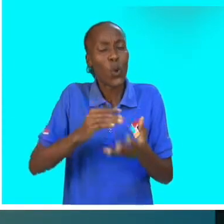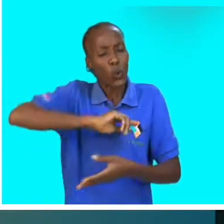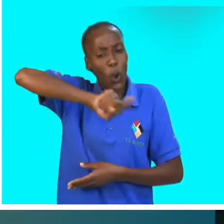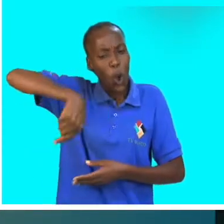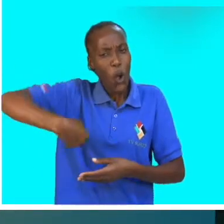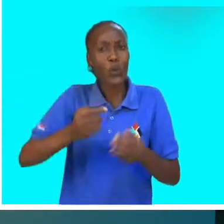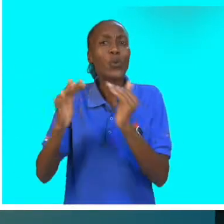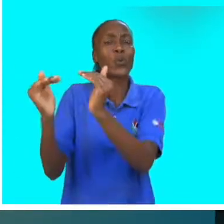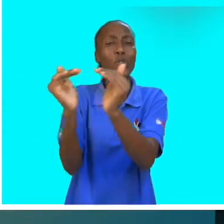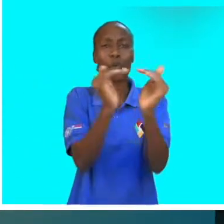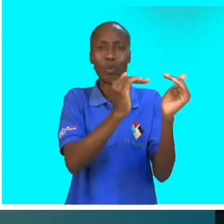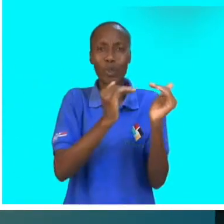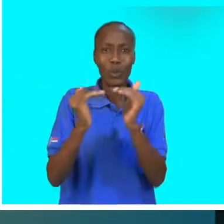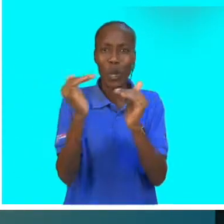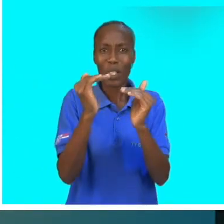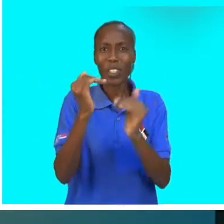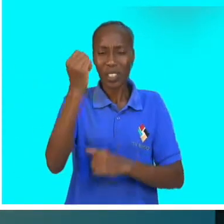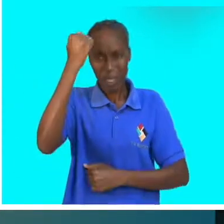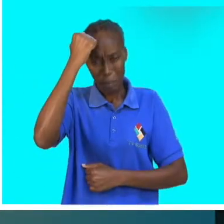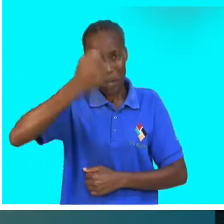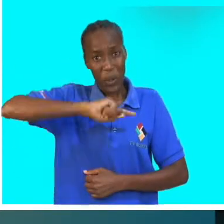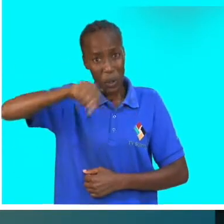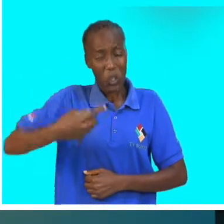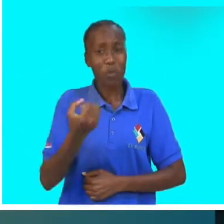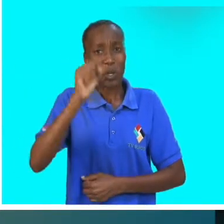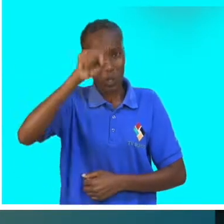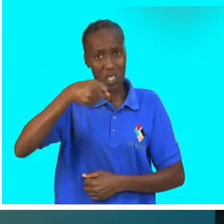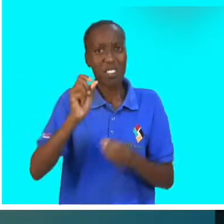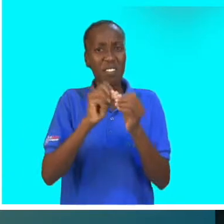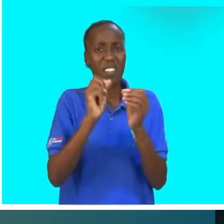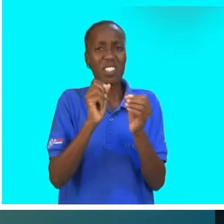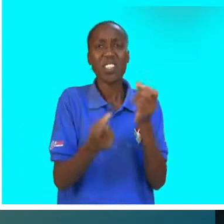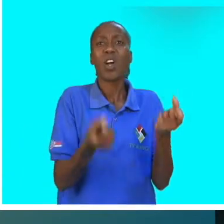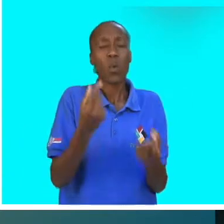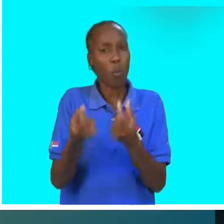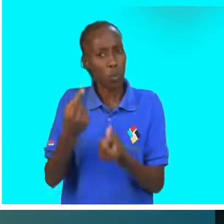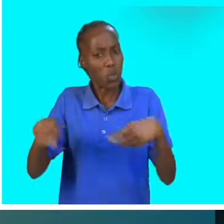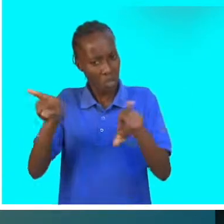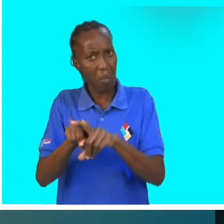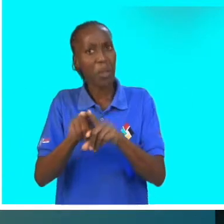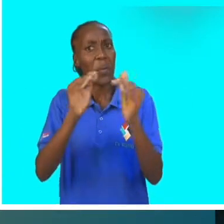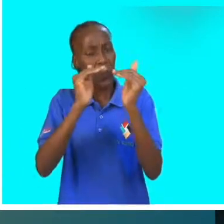humanos iguais e reconhecer as nossas capacidades e aquilo que somos capazes de fazer.